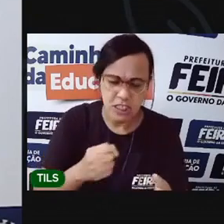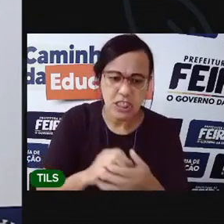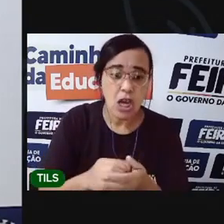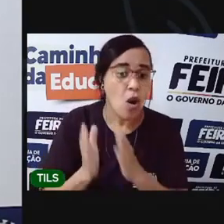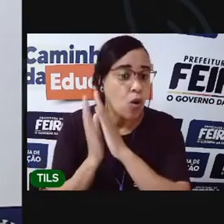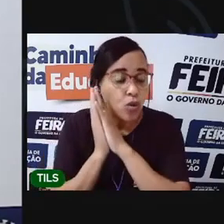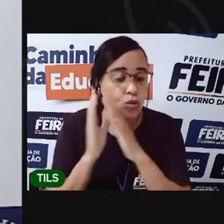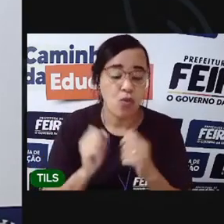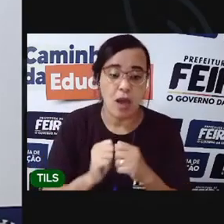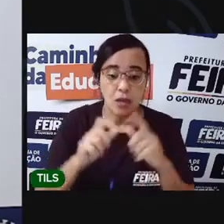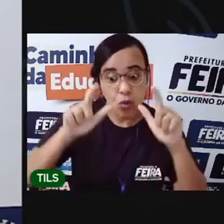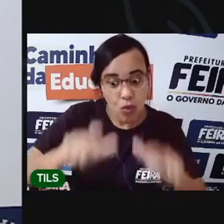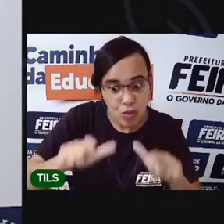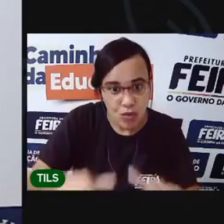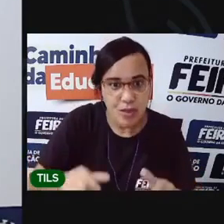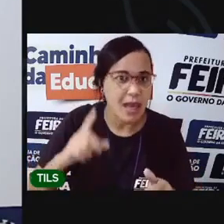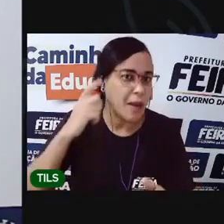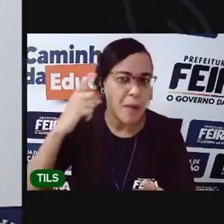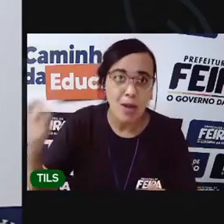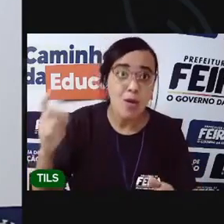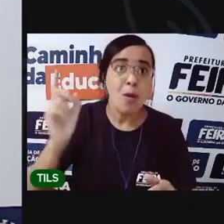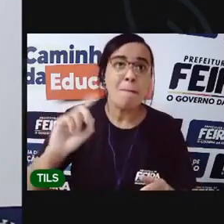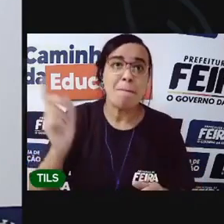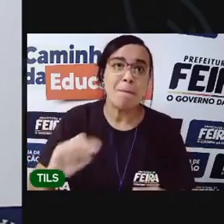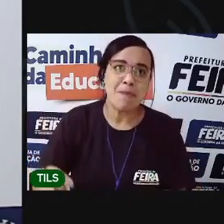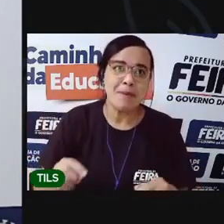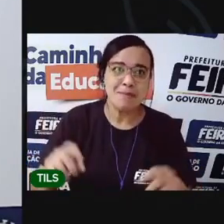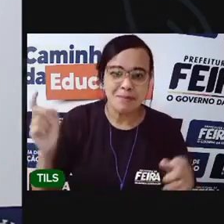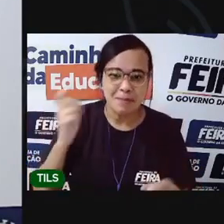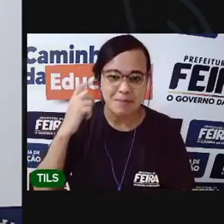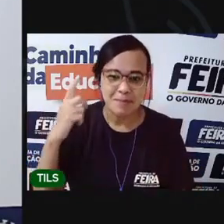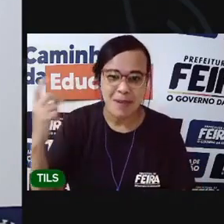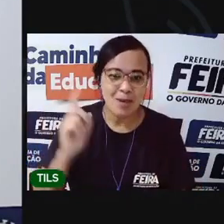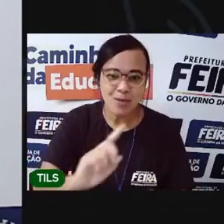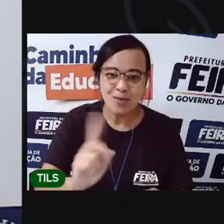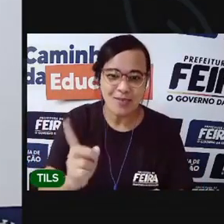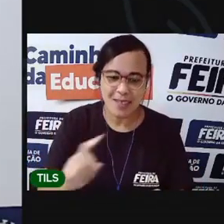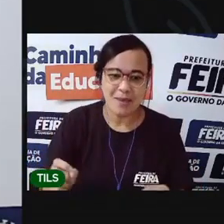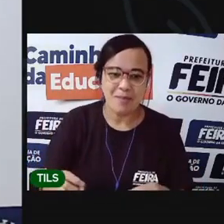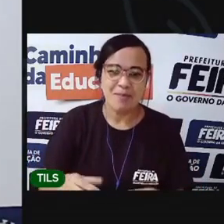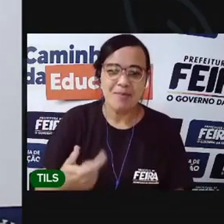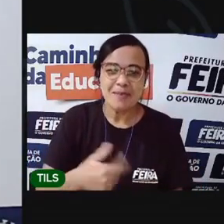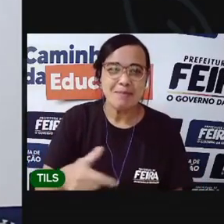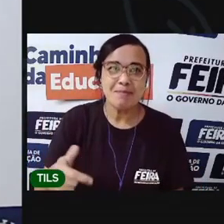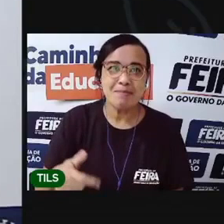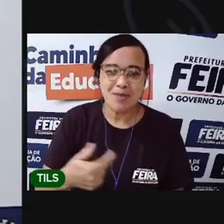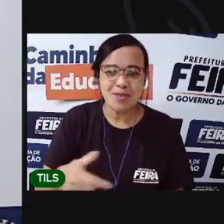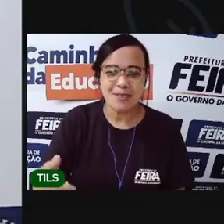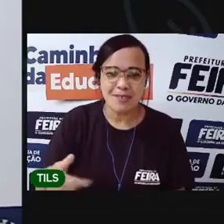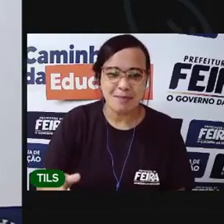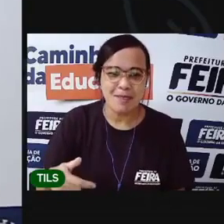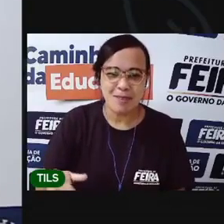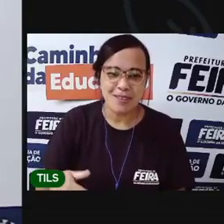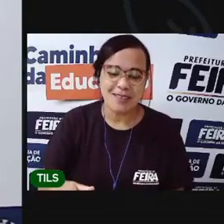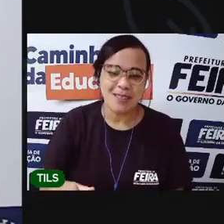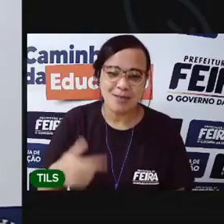Um ambiente que seja silencioso, que você não seja interrompido e que não faça barulho. Para você se concentrar aqui na nossa